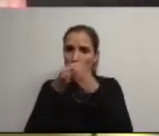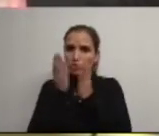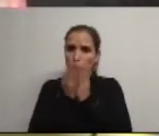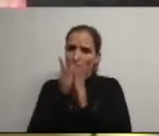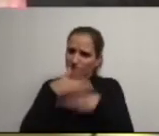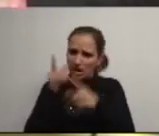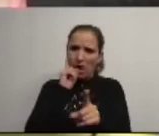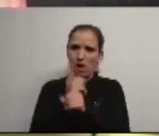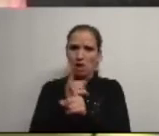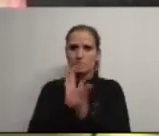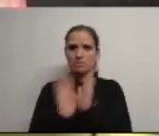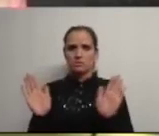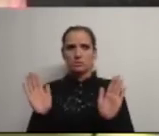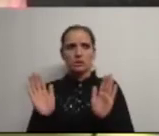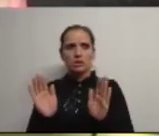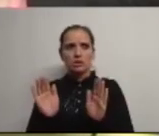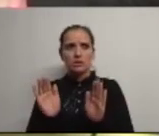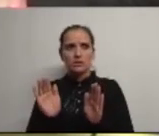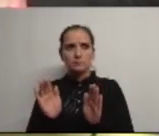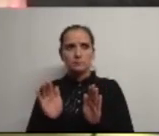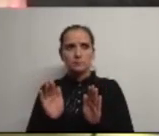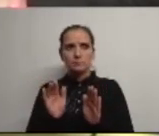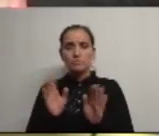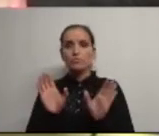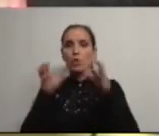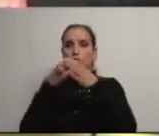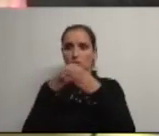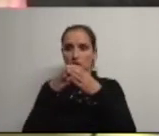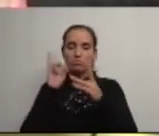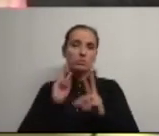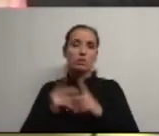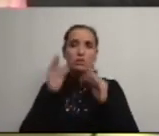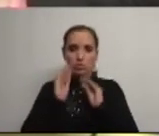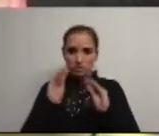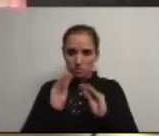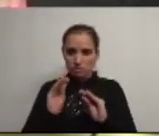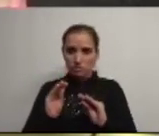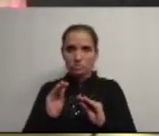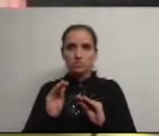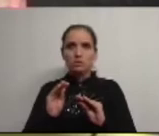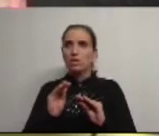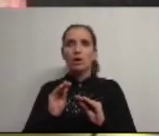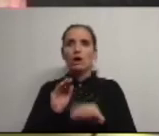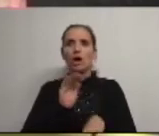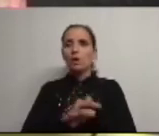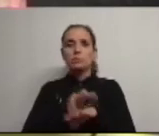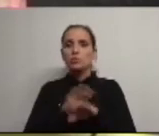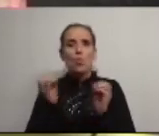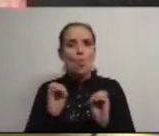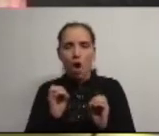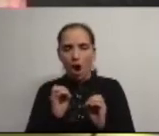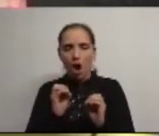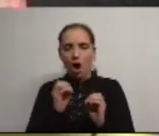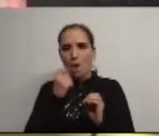tem de fazer isto o conselho municipal de educação não tem a representação neste momento